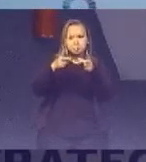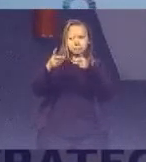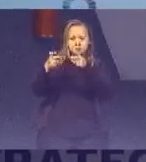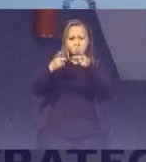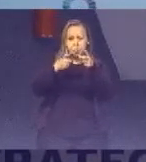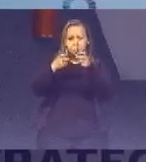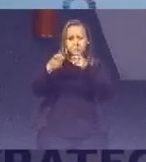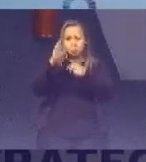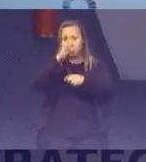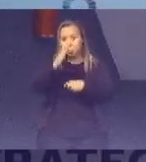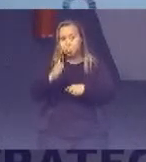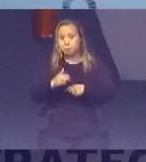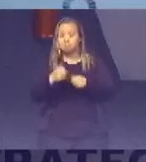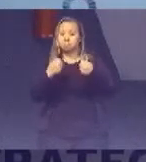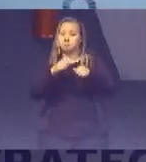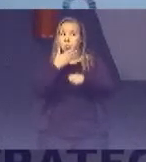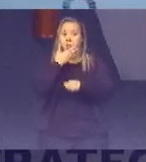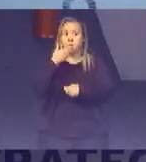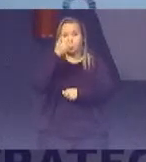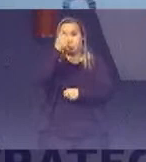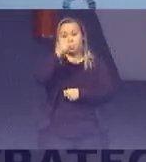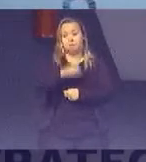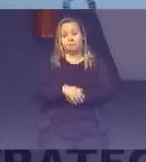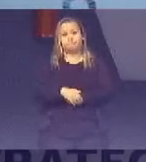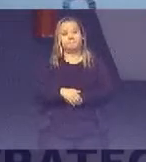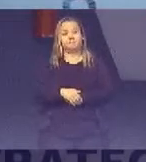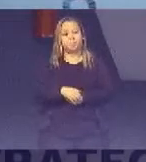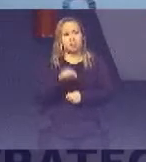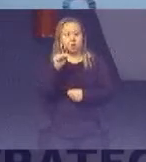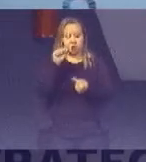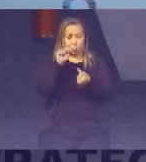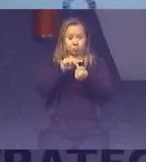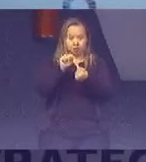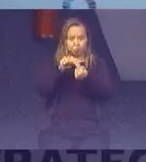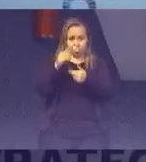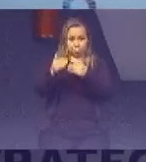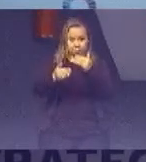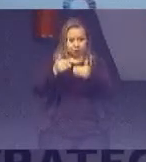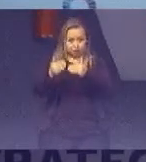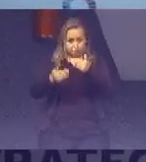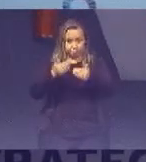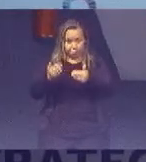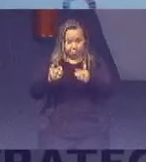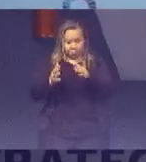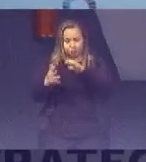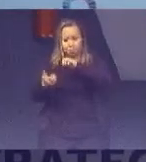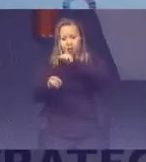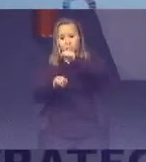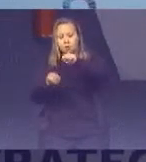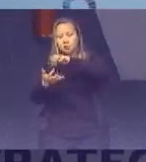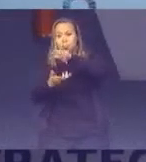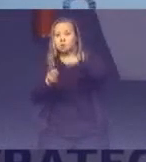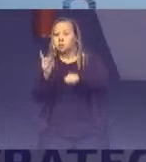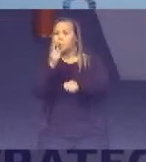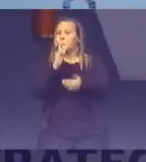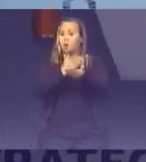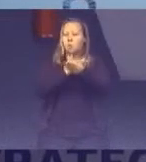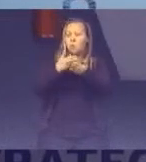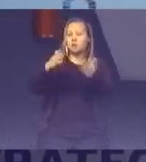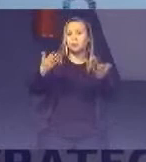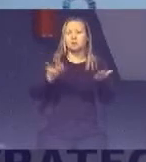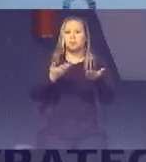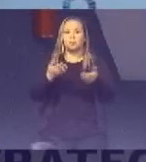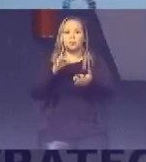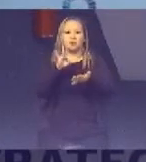Brasil precisa melhorar Esses 17 Objetivos de Desenvolvimento Sustentável Eles não começaram agora Na